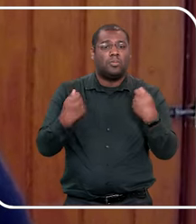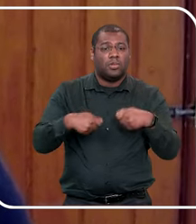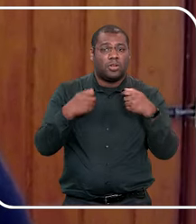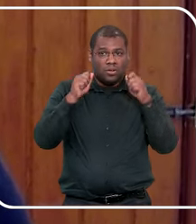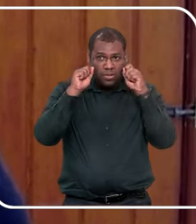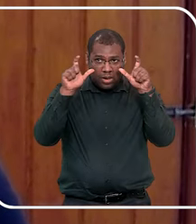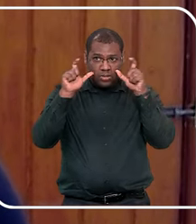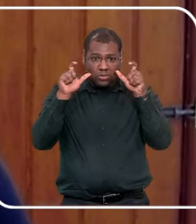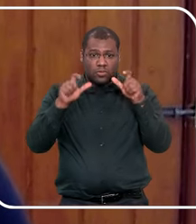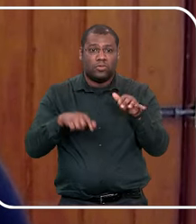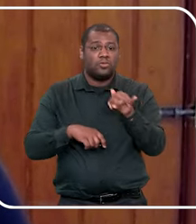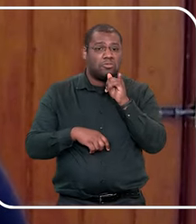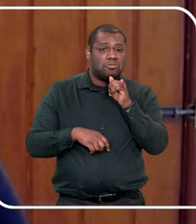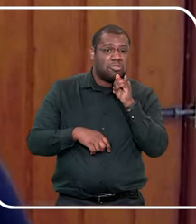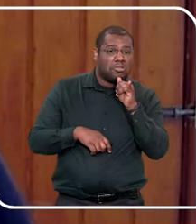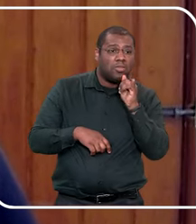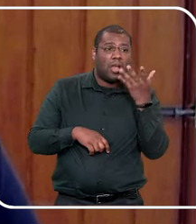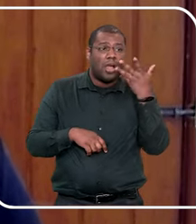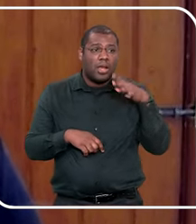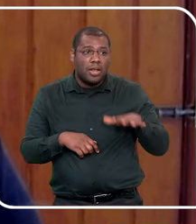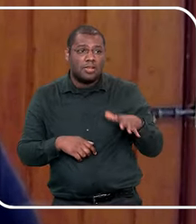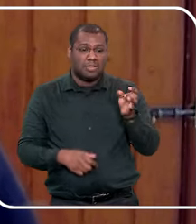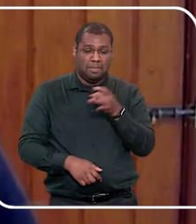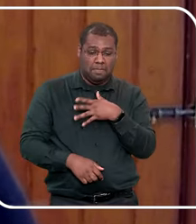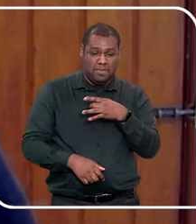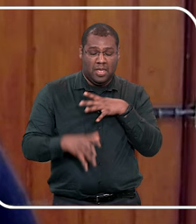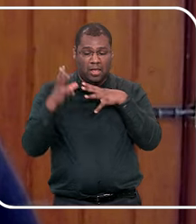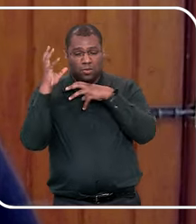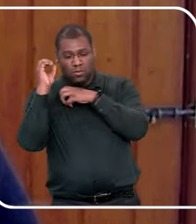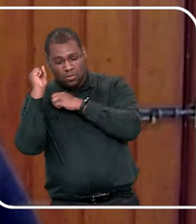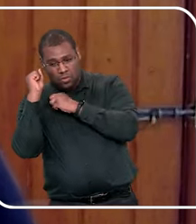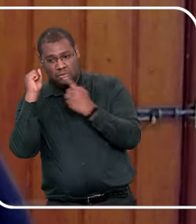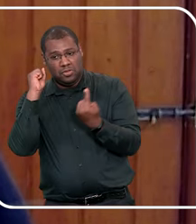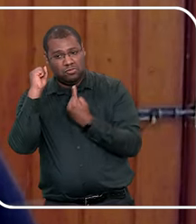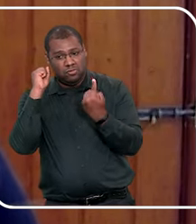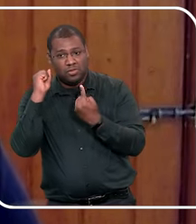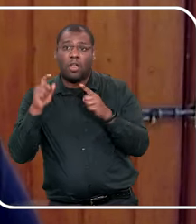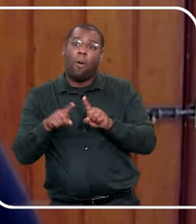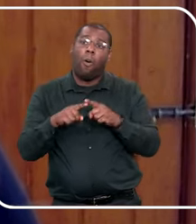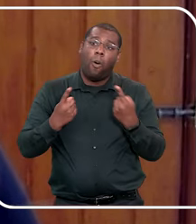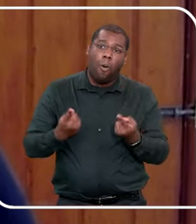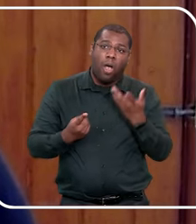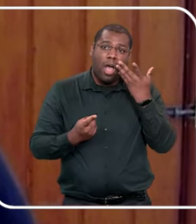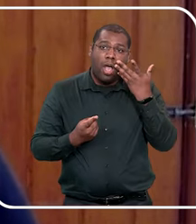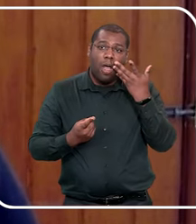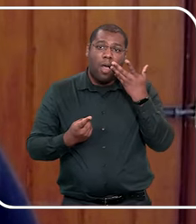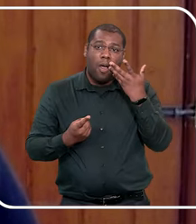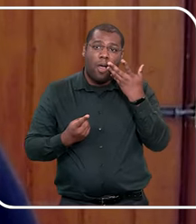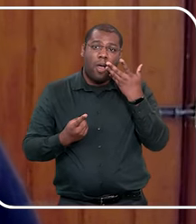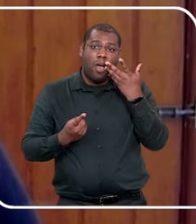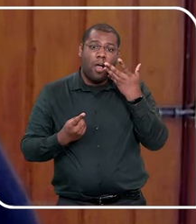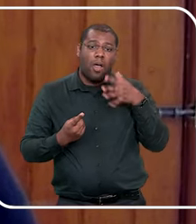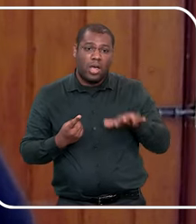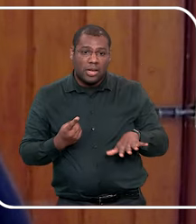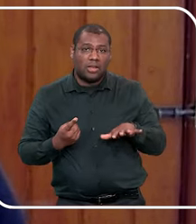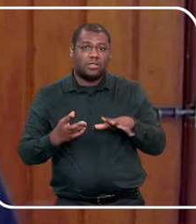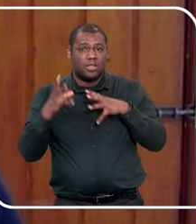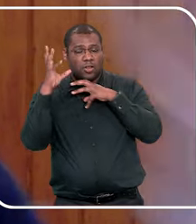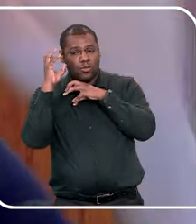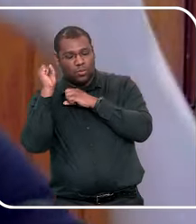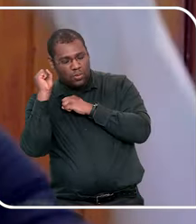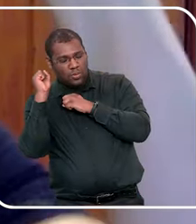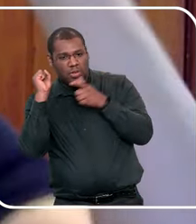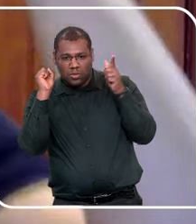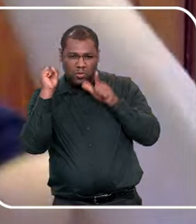chamo muita atenção, alteração do som, pesadelo, medo de dormir sozinha, somo leve, às vezes a